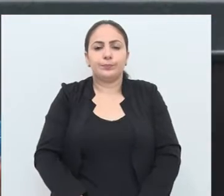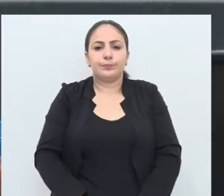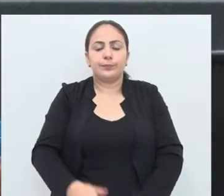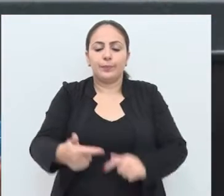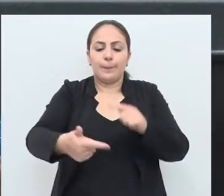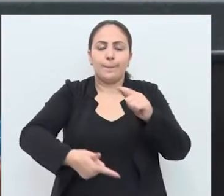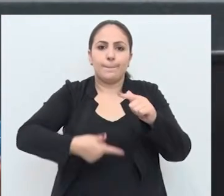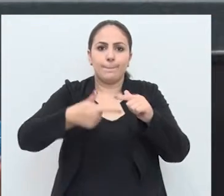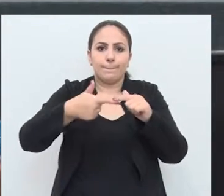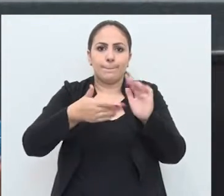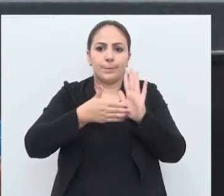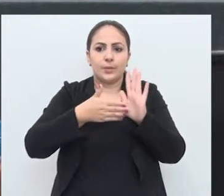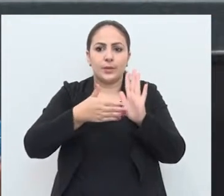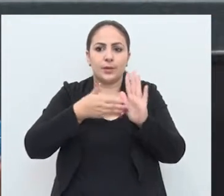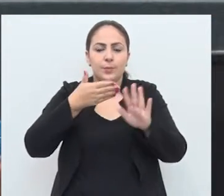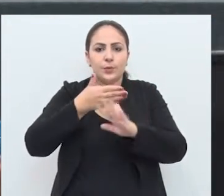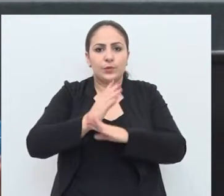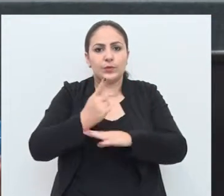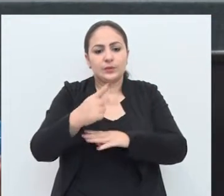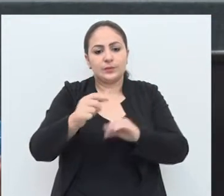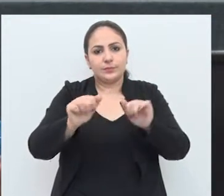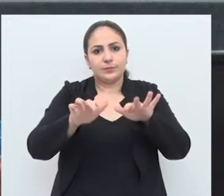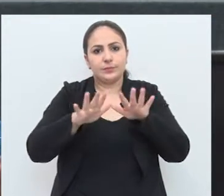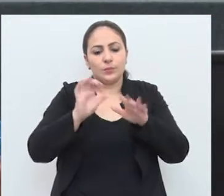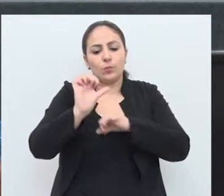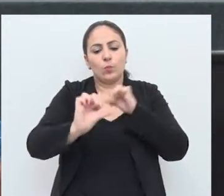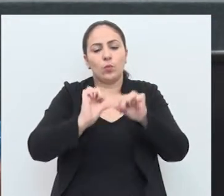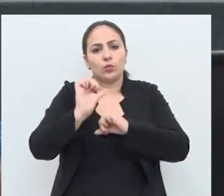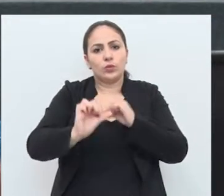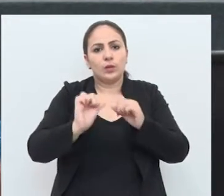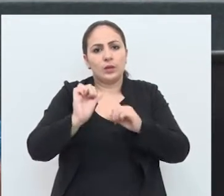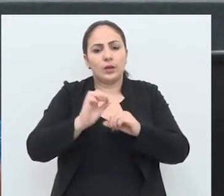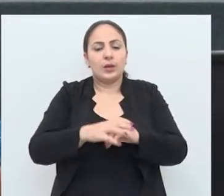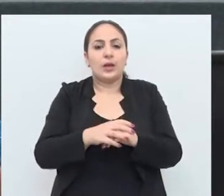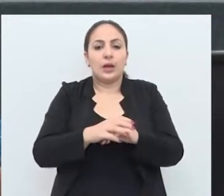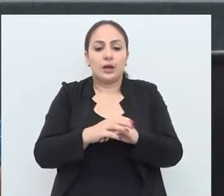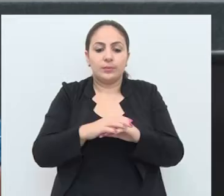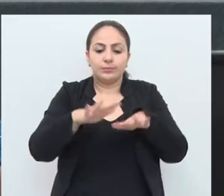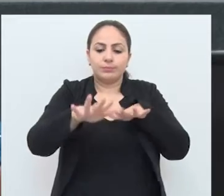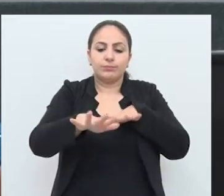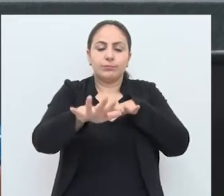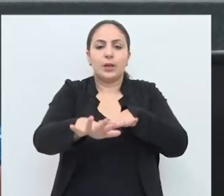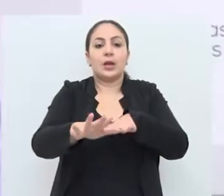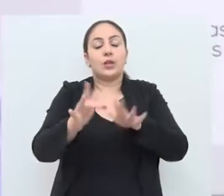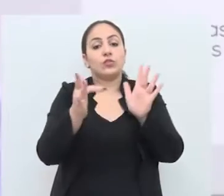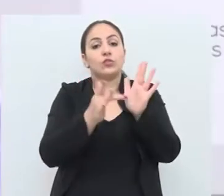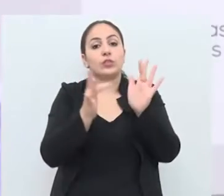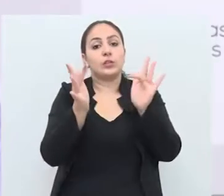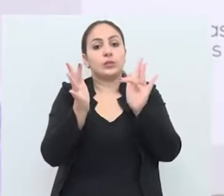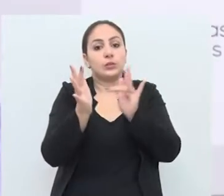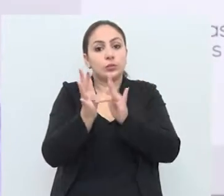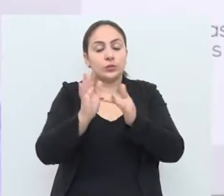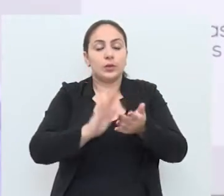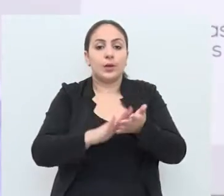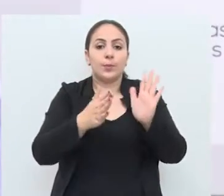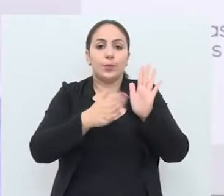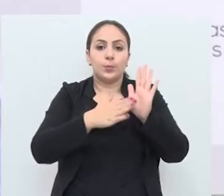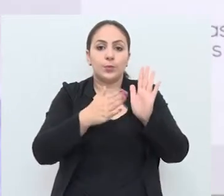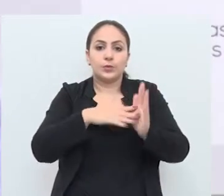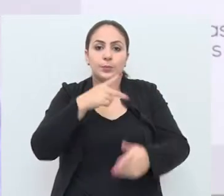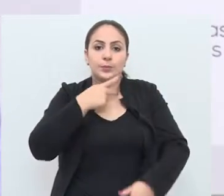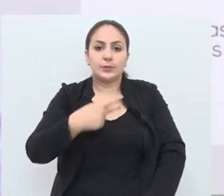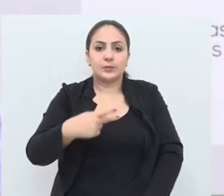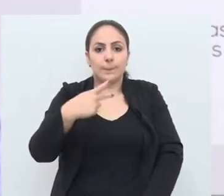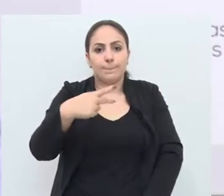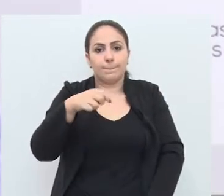A segunda proposta, aprovada nesta plenária, modifica a marcha para Jesus. A proposta foi do presidente